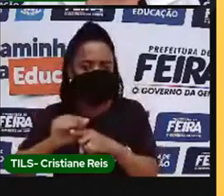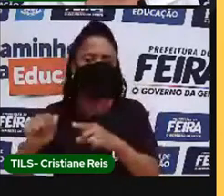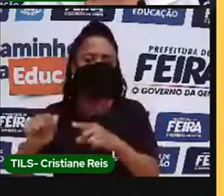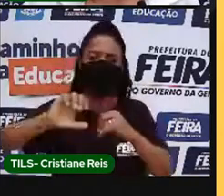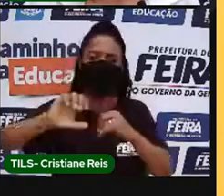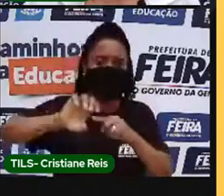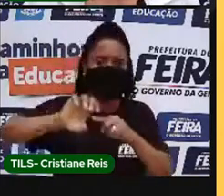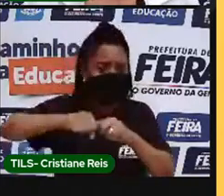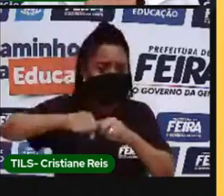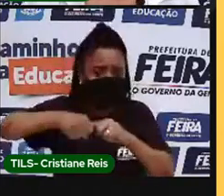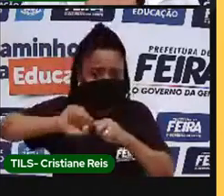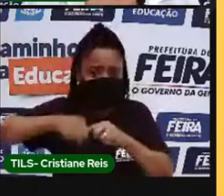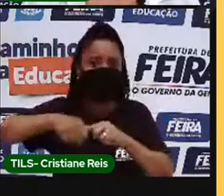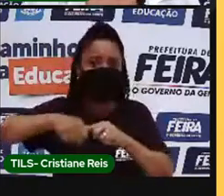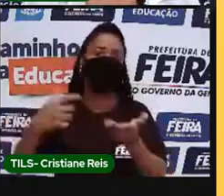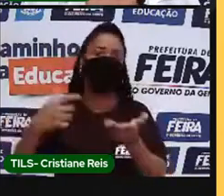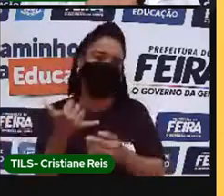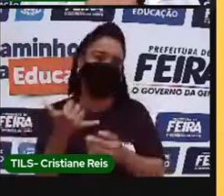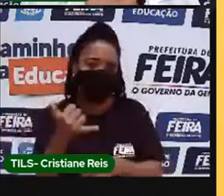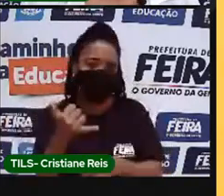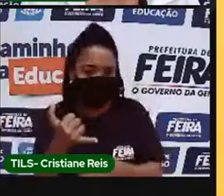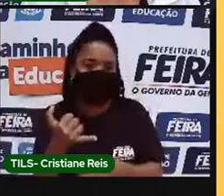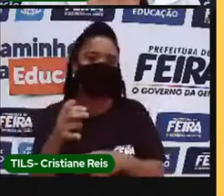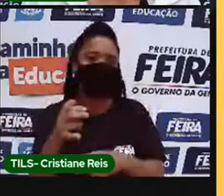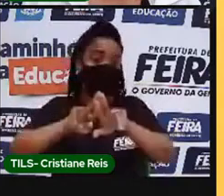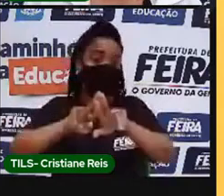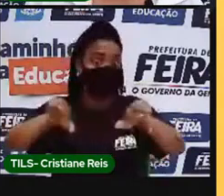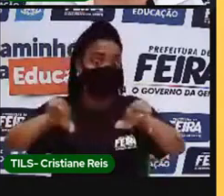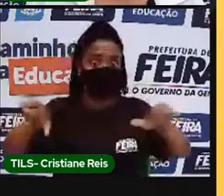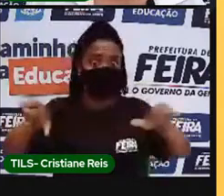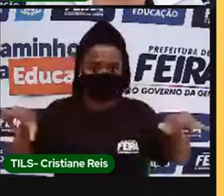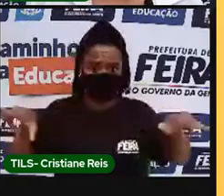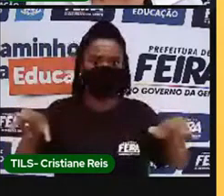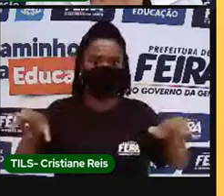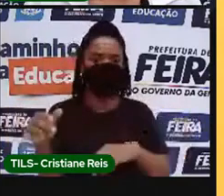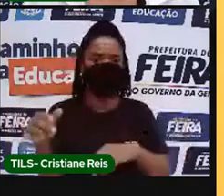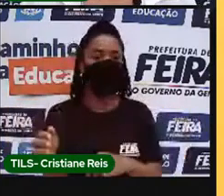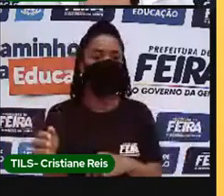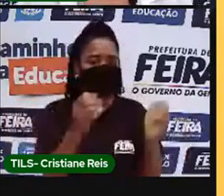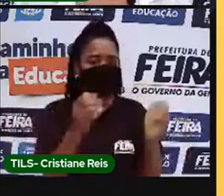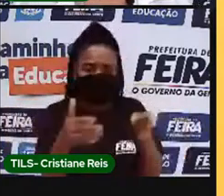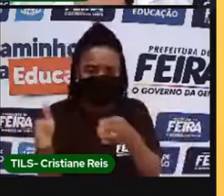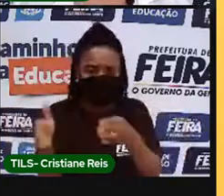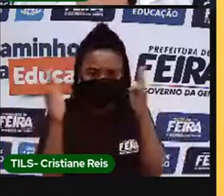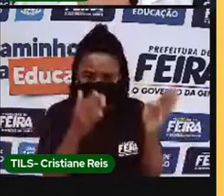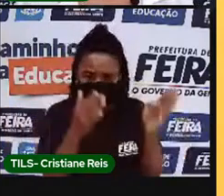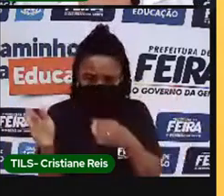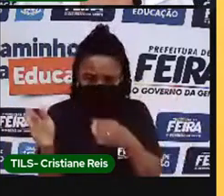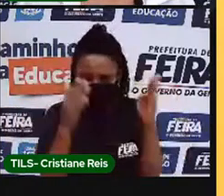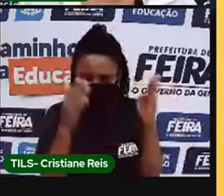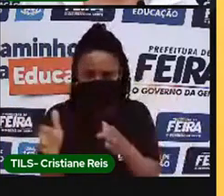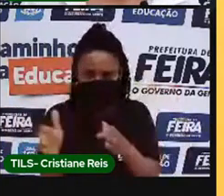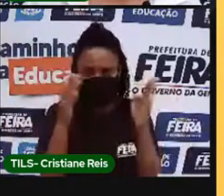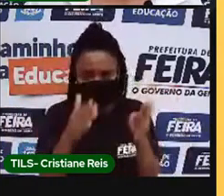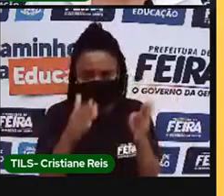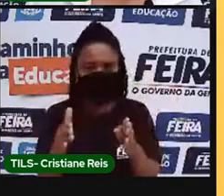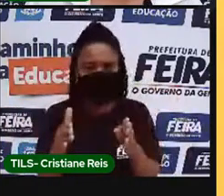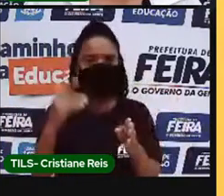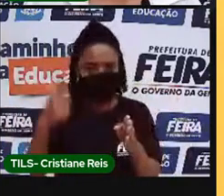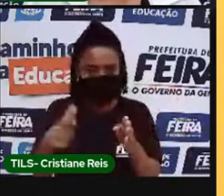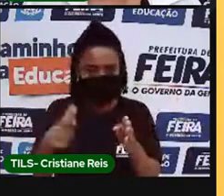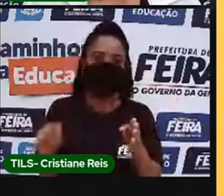lapiseira, caneta. assista essa aula mais de uma vez, se for